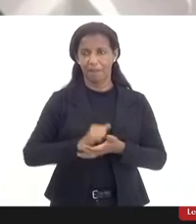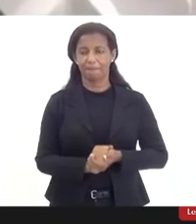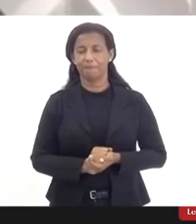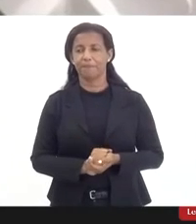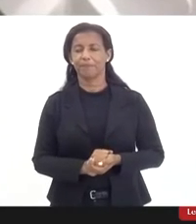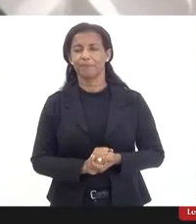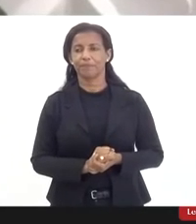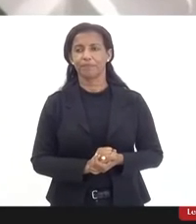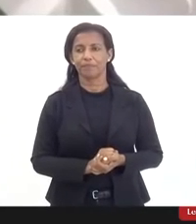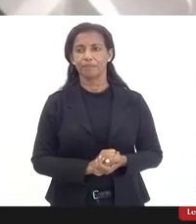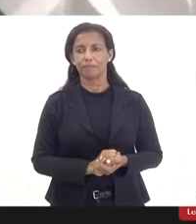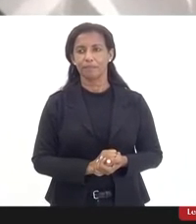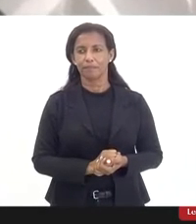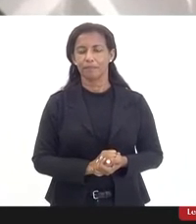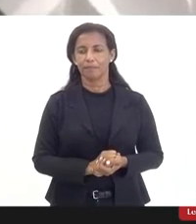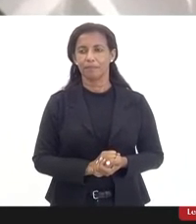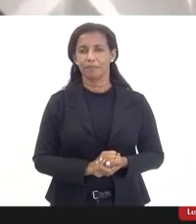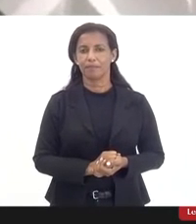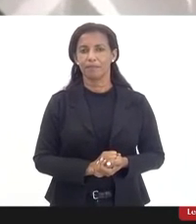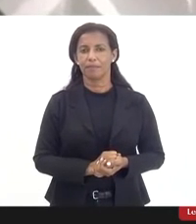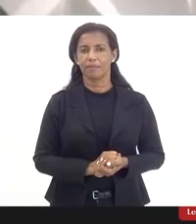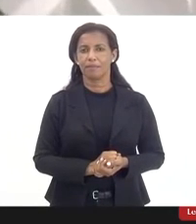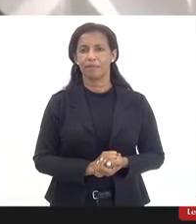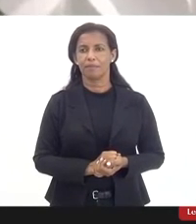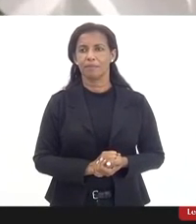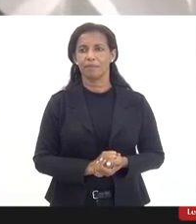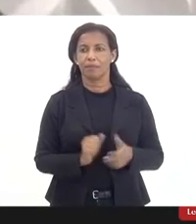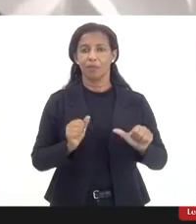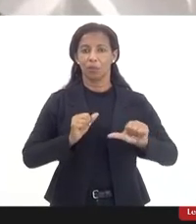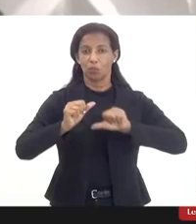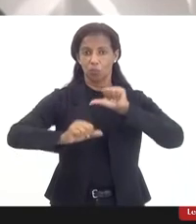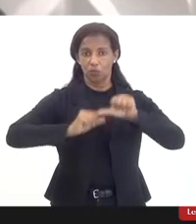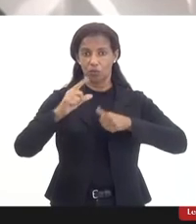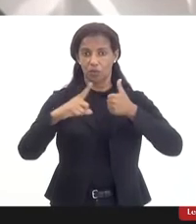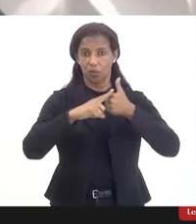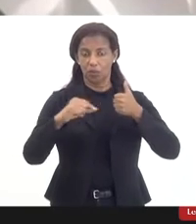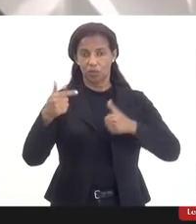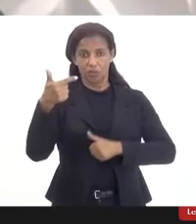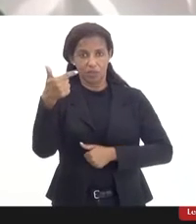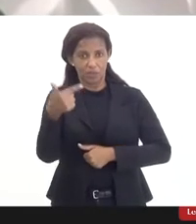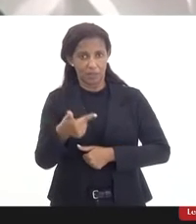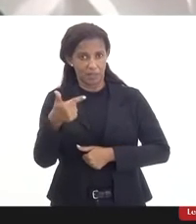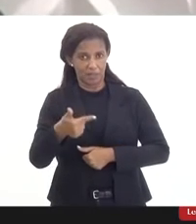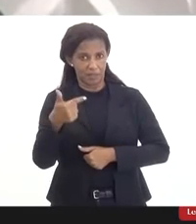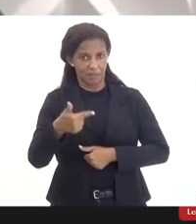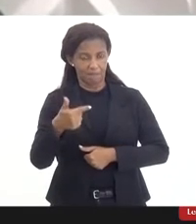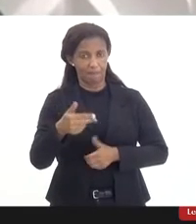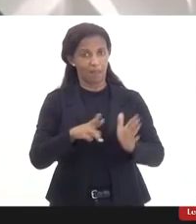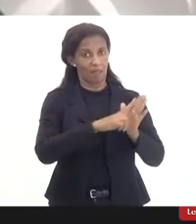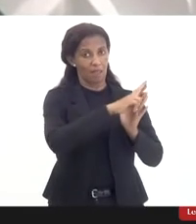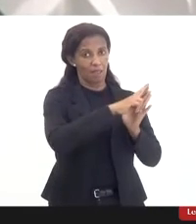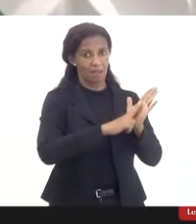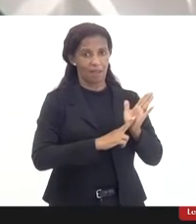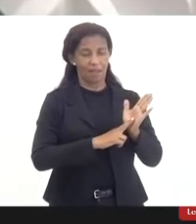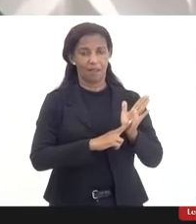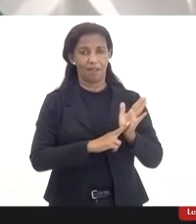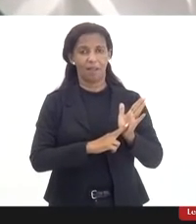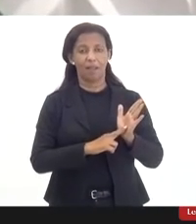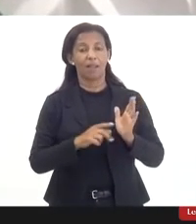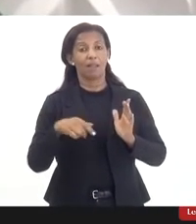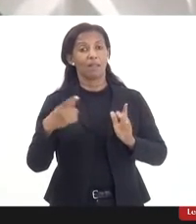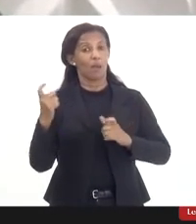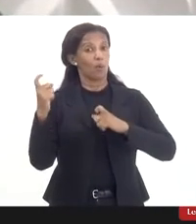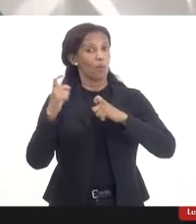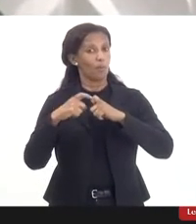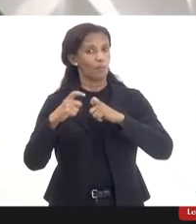por favor. Então, ele diz, modifique-se o artigo segundo, que passa a ter a seguinte redação, caberá ao